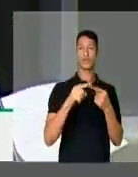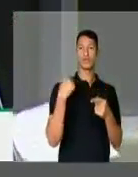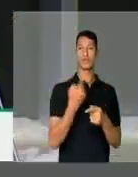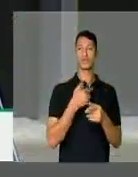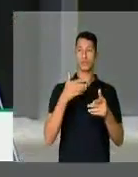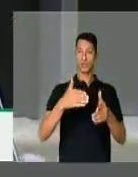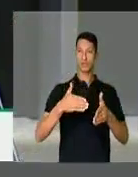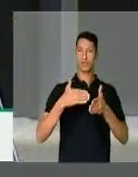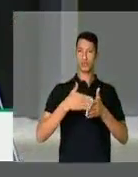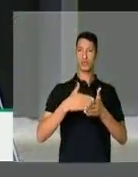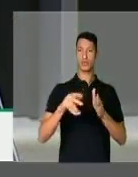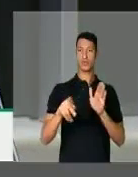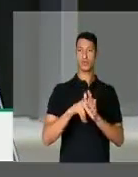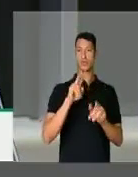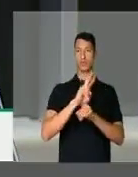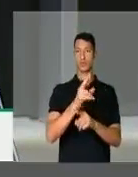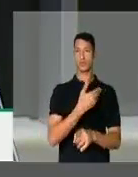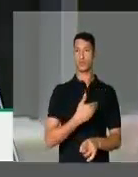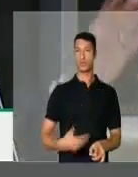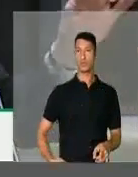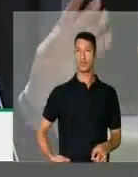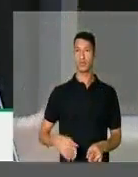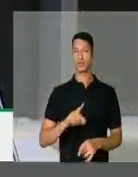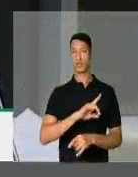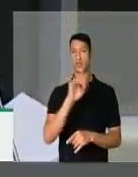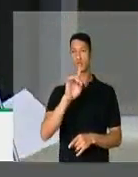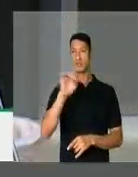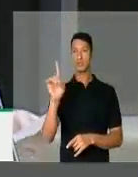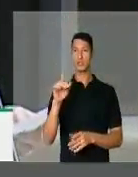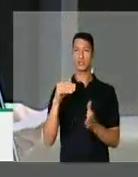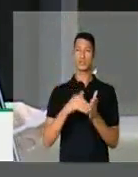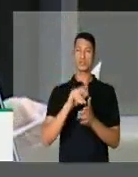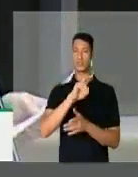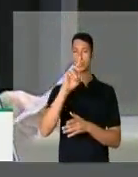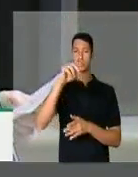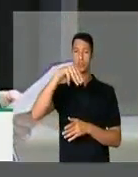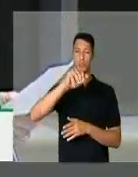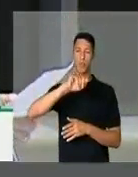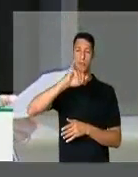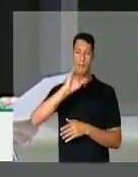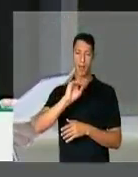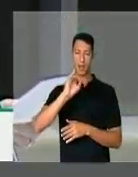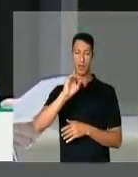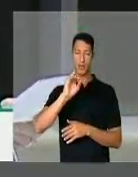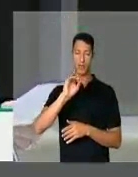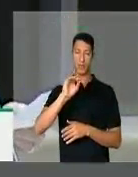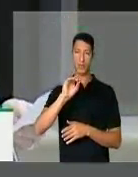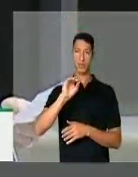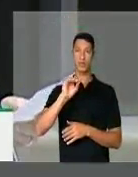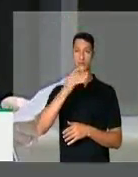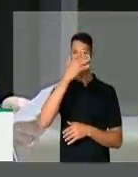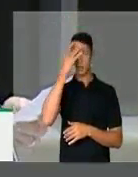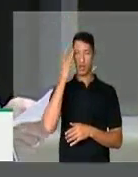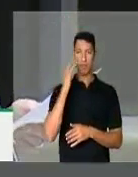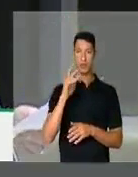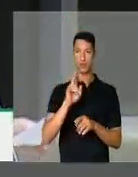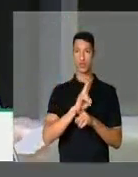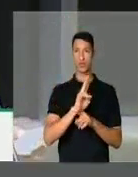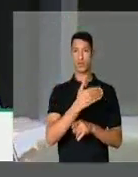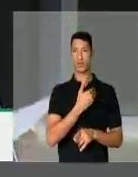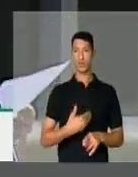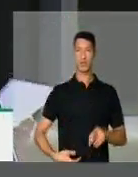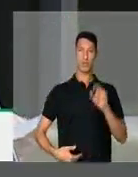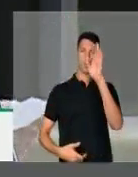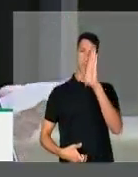que são enfrentados pelos defensores públicos. No último 5 dias de maio, senhor presidente, defensores públicos de todo o